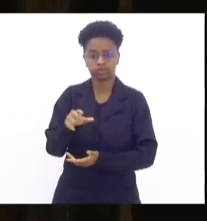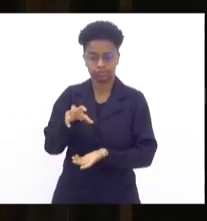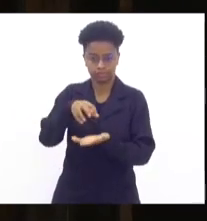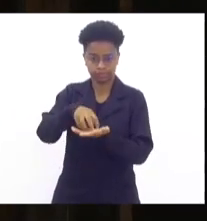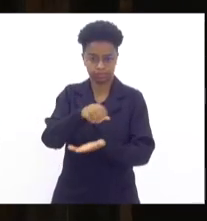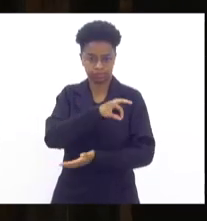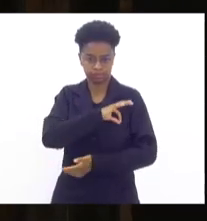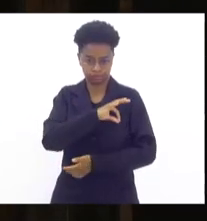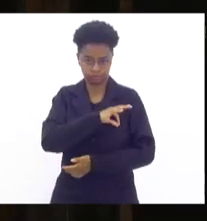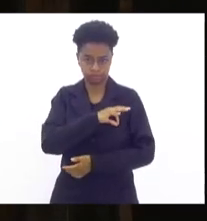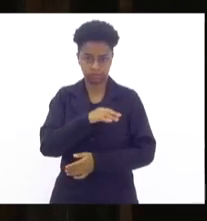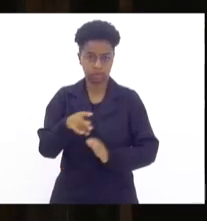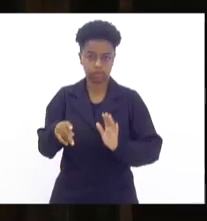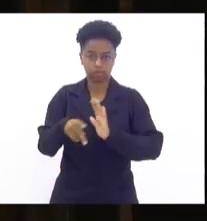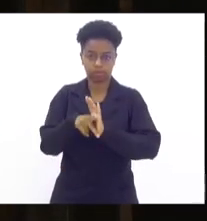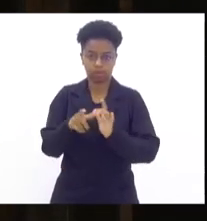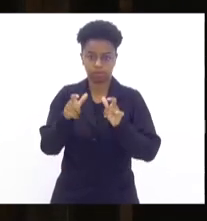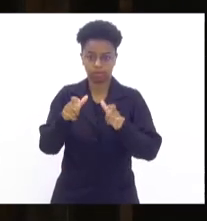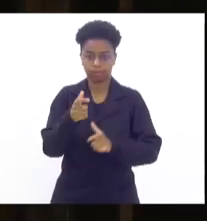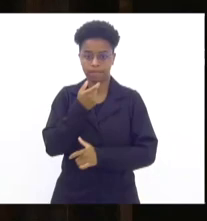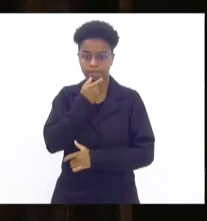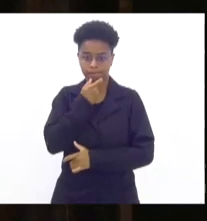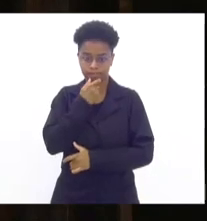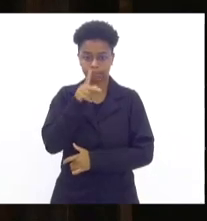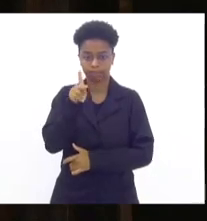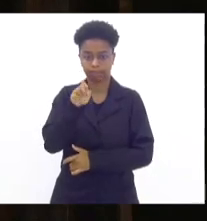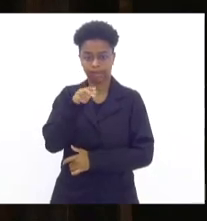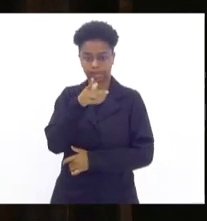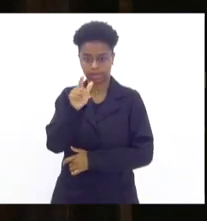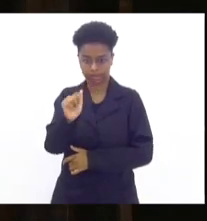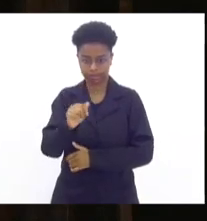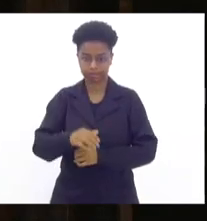Polícia, Delegacia da Penha. A gente,